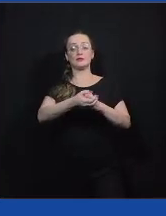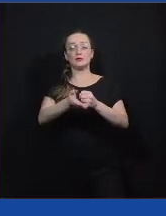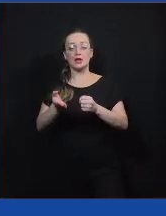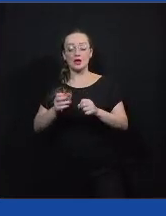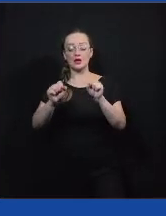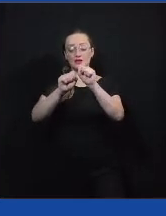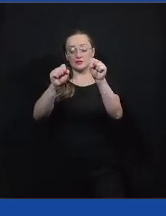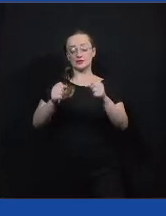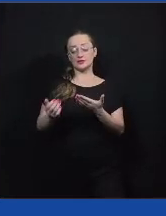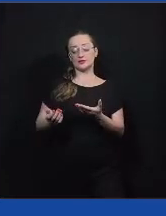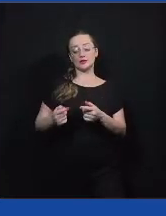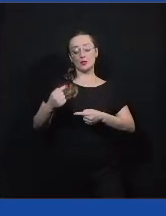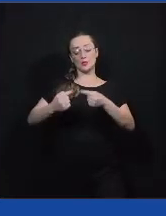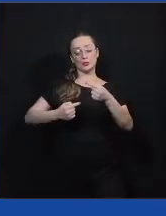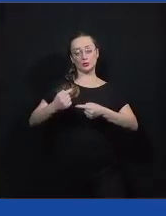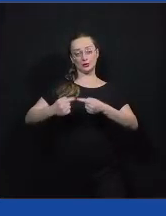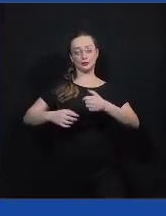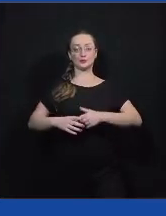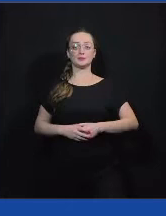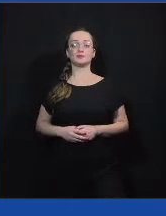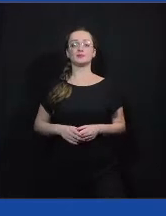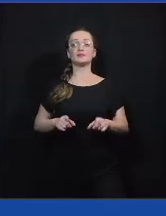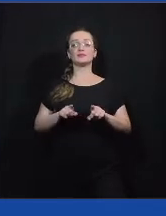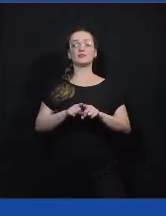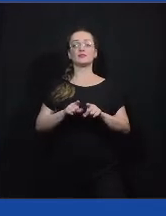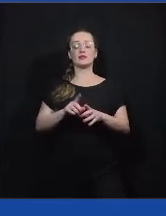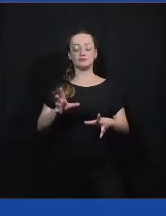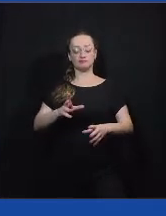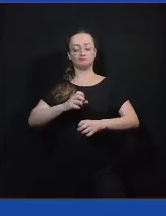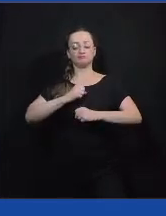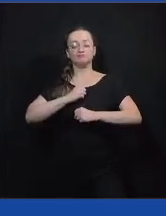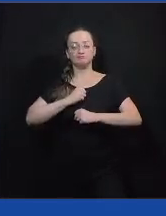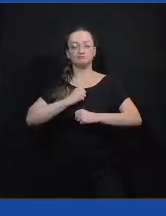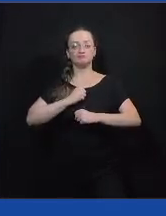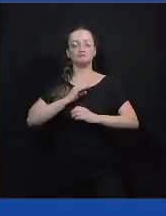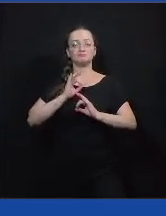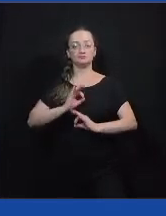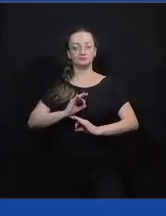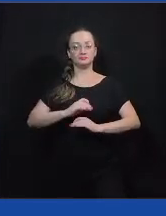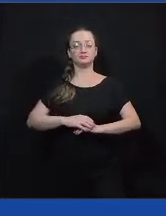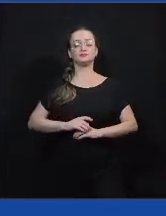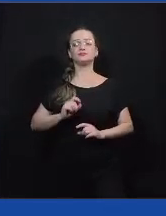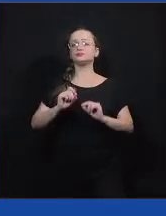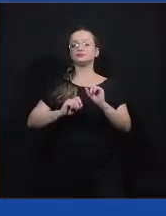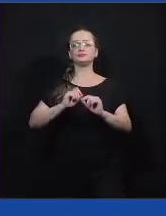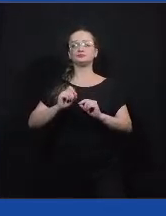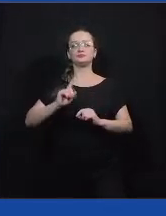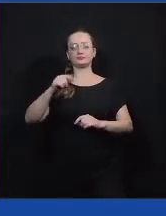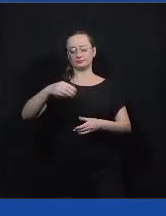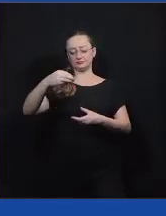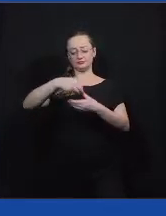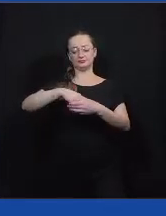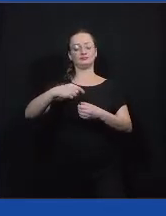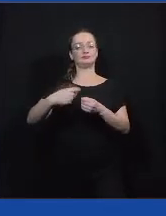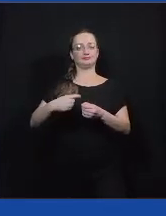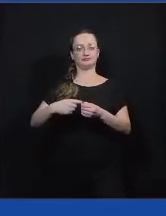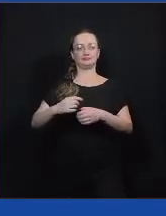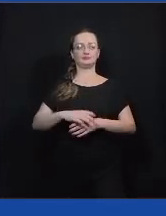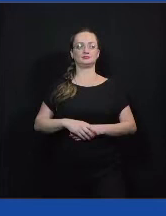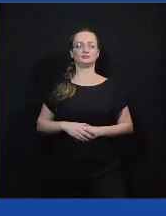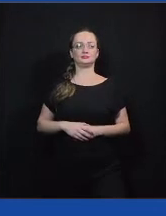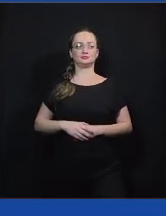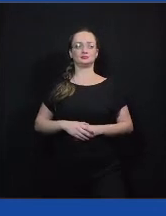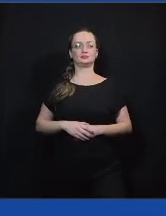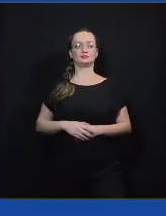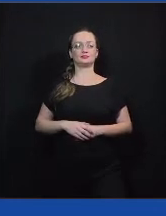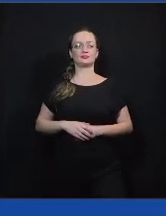político. É... E tomar posse pra ele também do que tá ali, da cidade, né? Do... Do... Do...